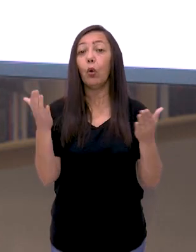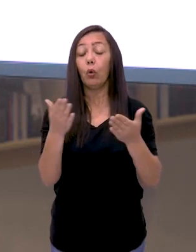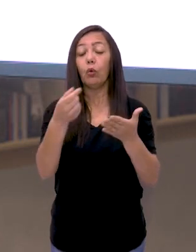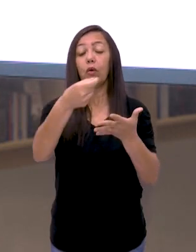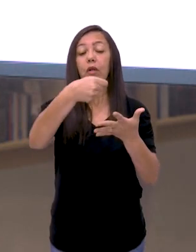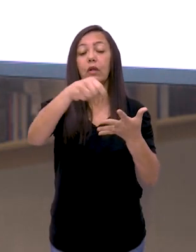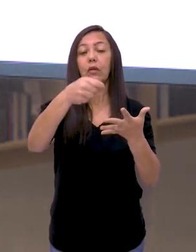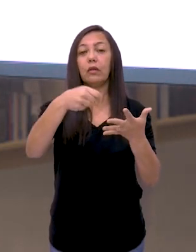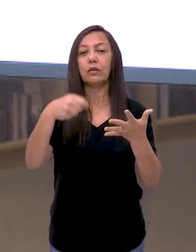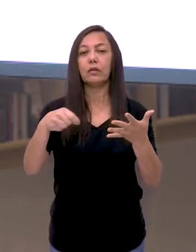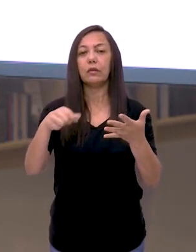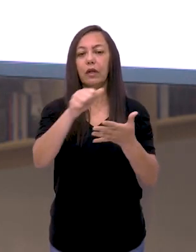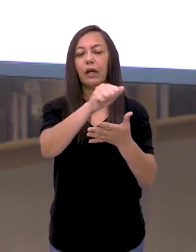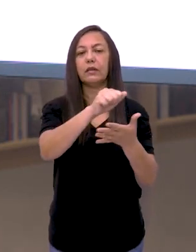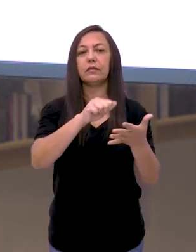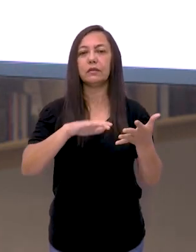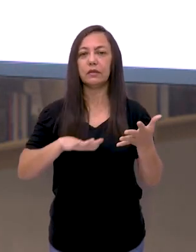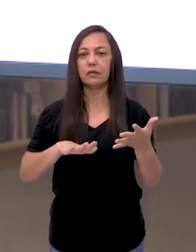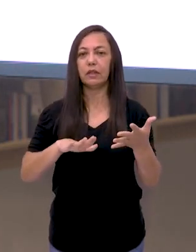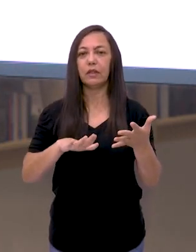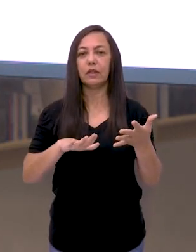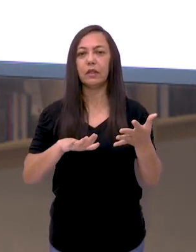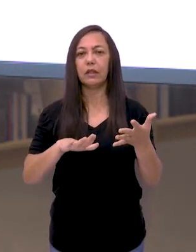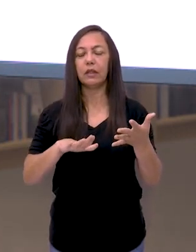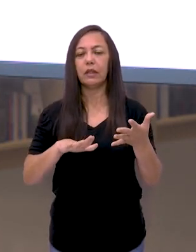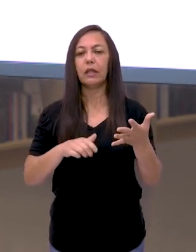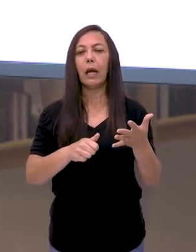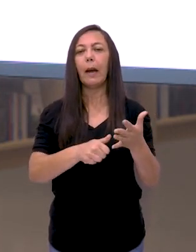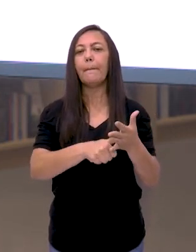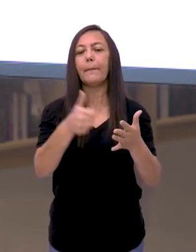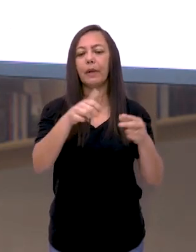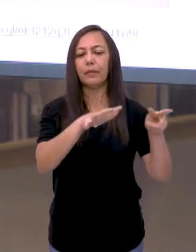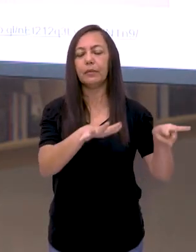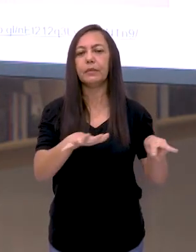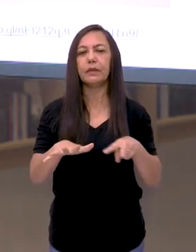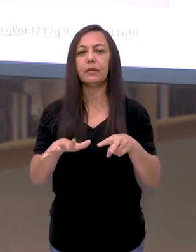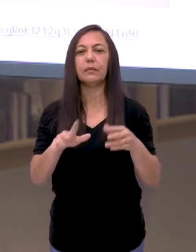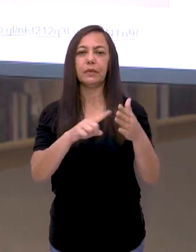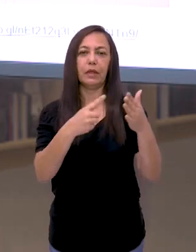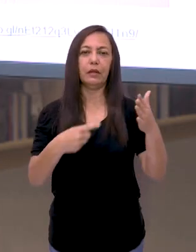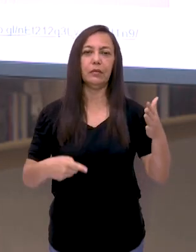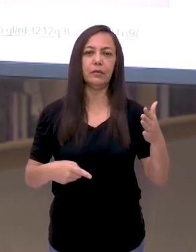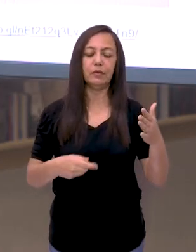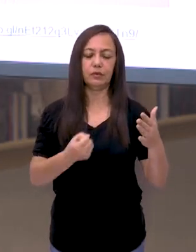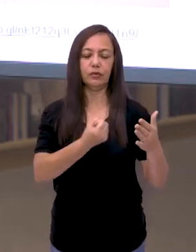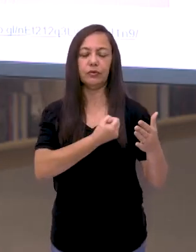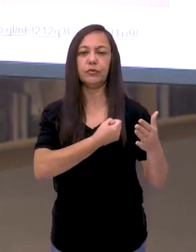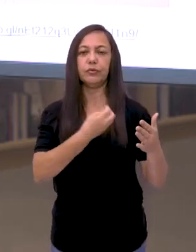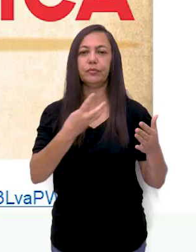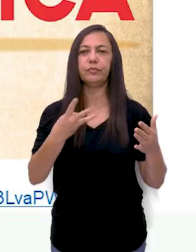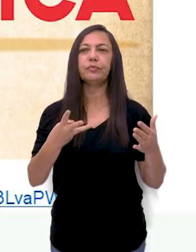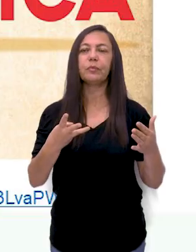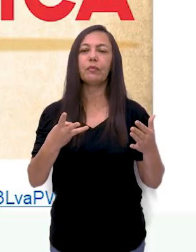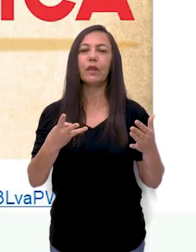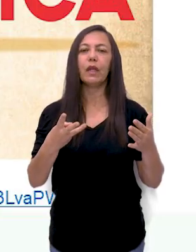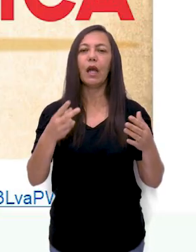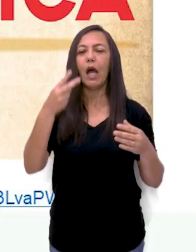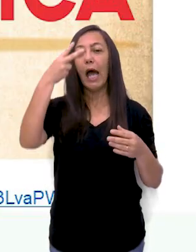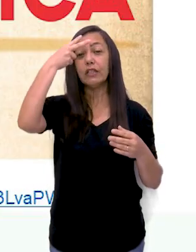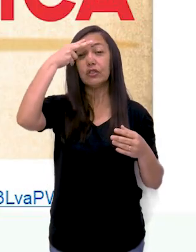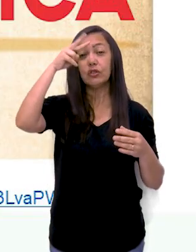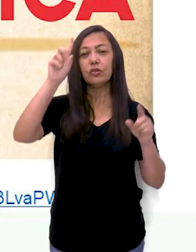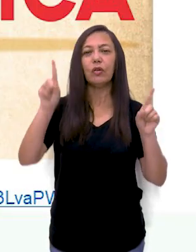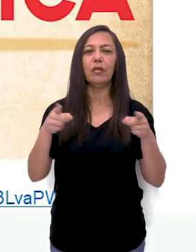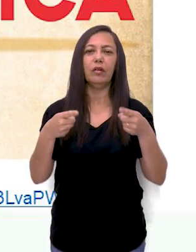a atividade da primeira semana do Caderno 3, que se refere à história da